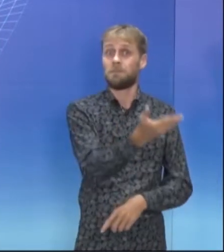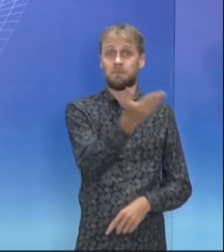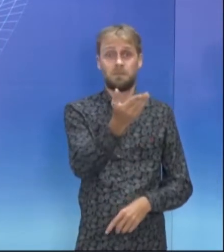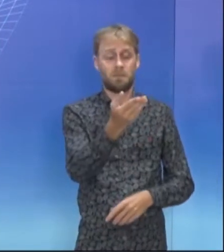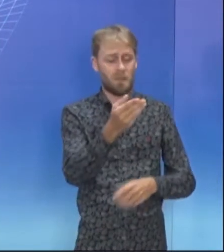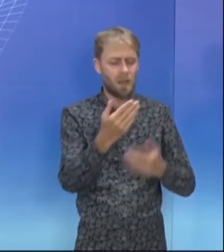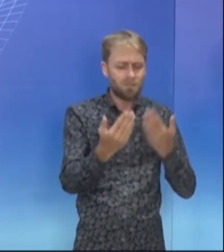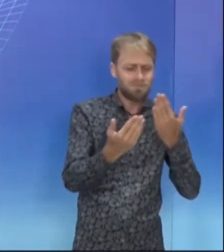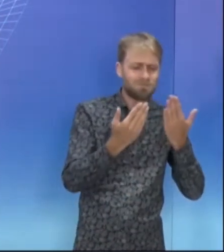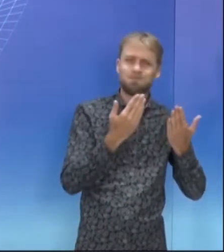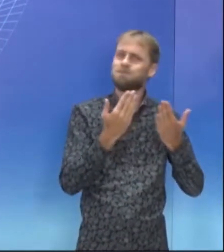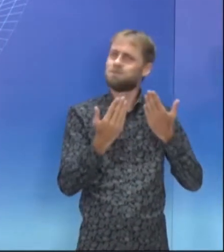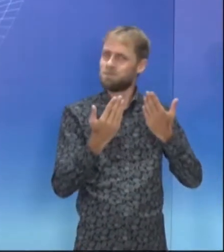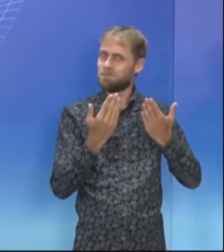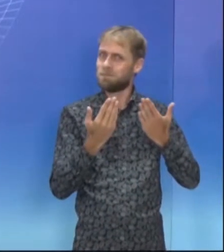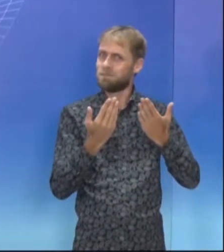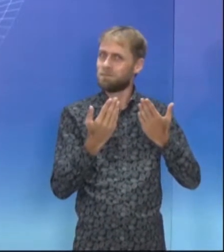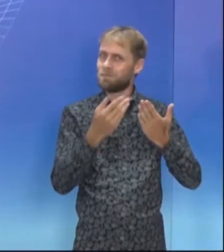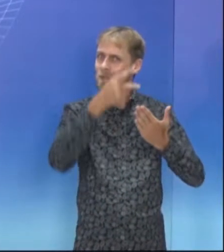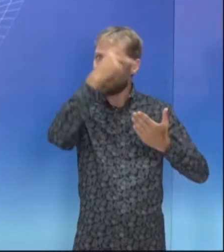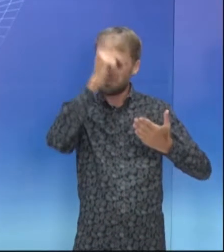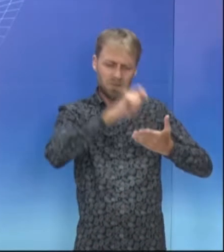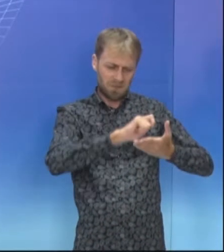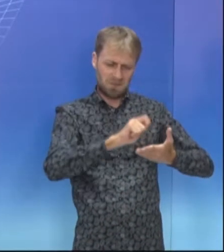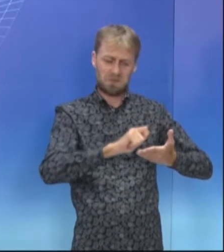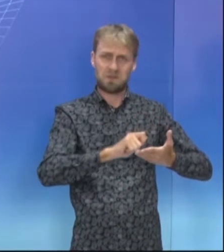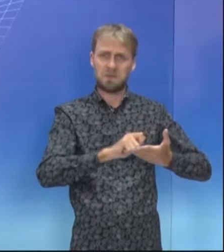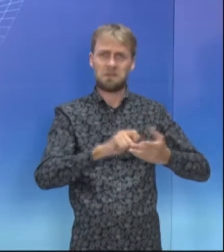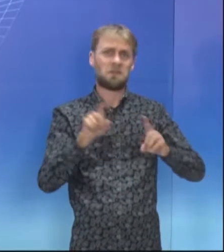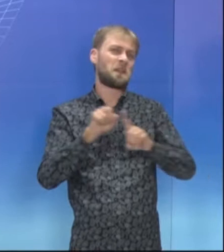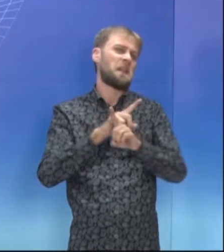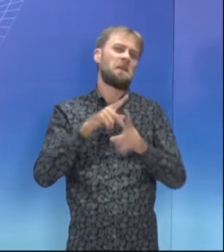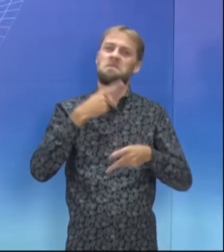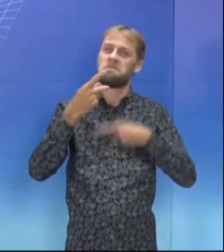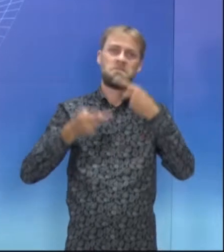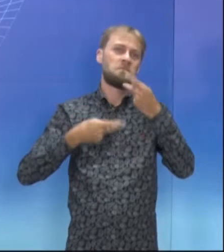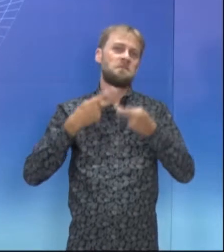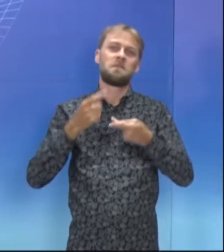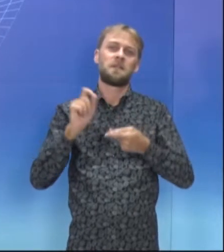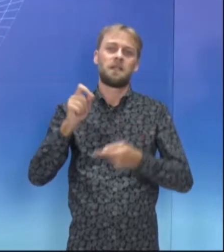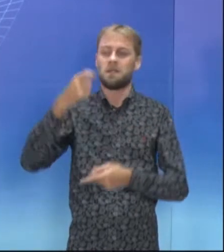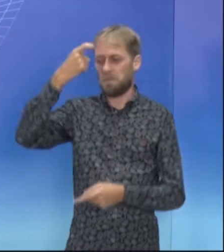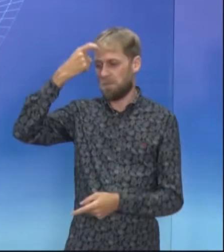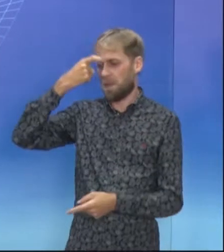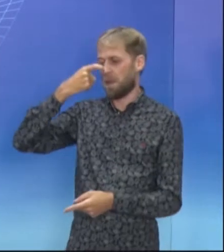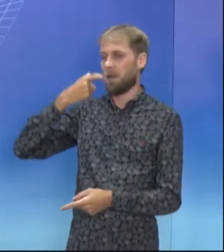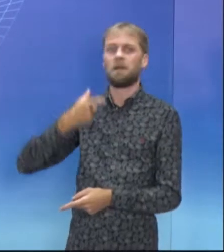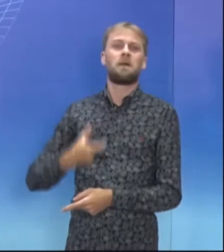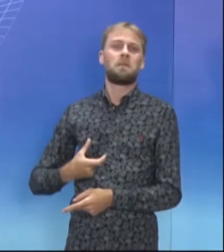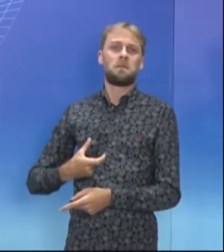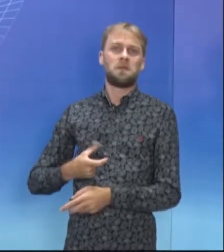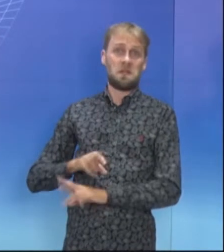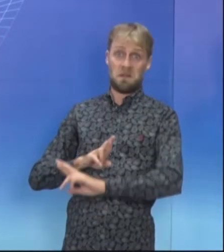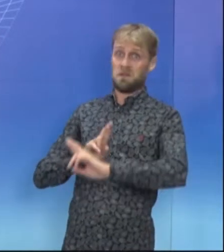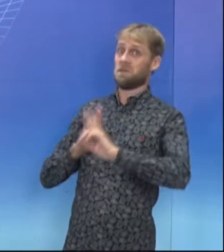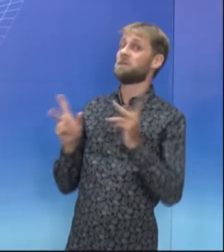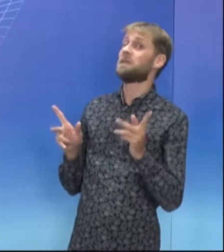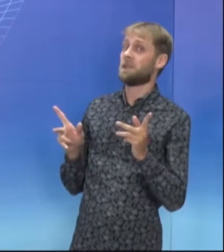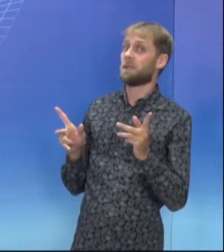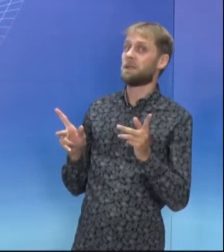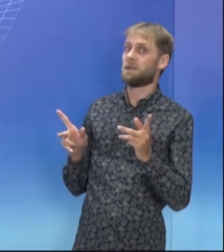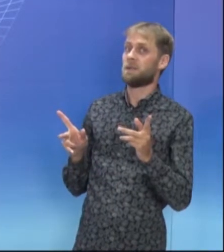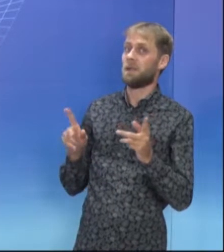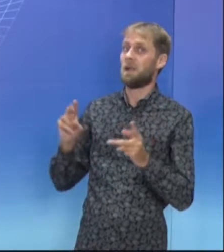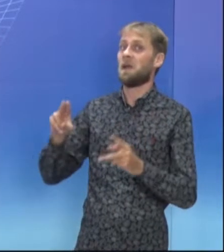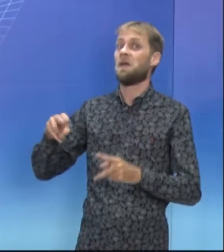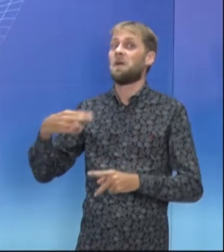analisar. A autora do texto em nenhum momento afirma que a aparência de Frida é exótica, ou que